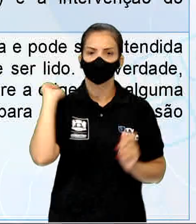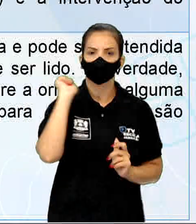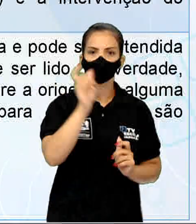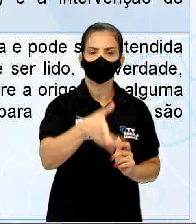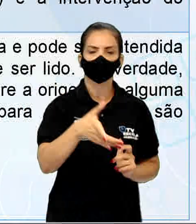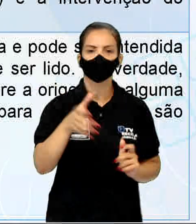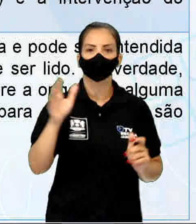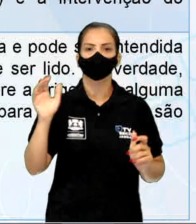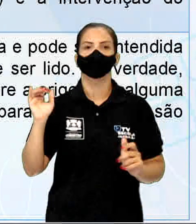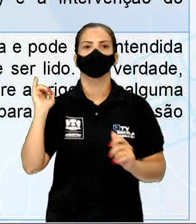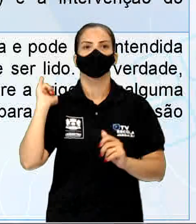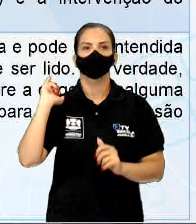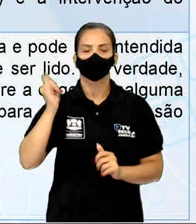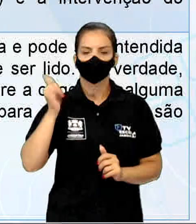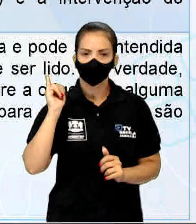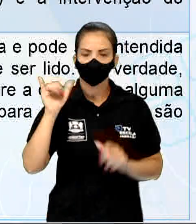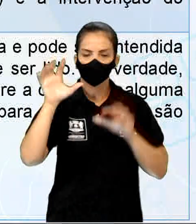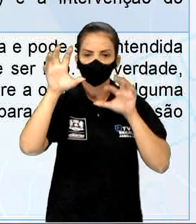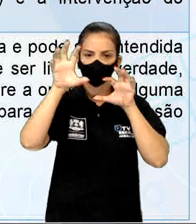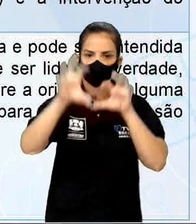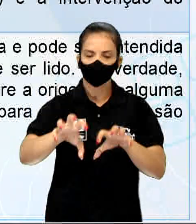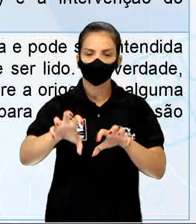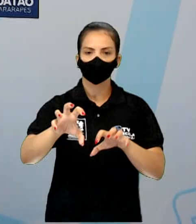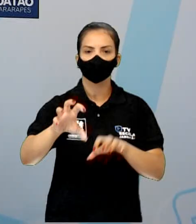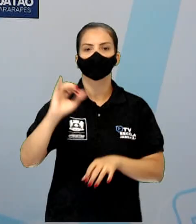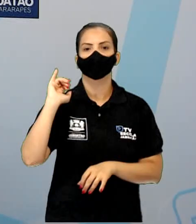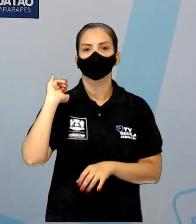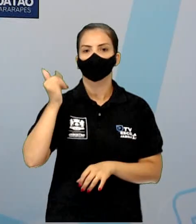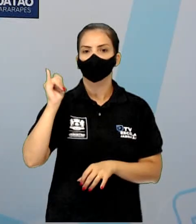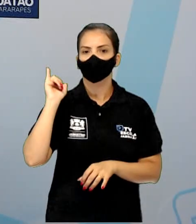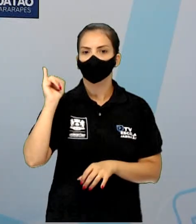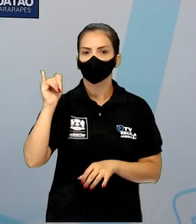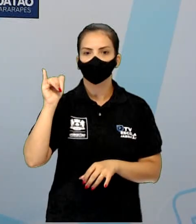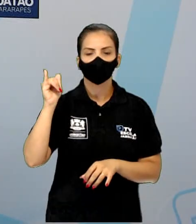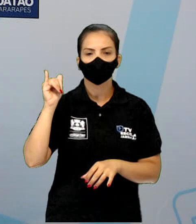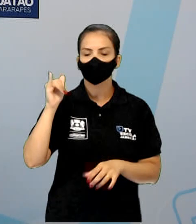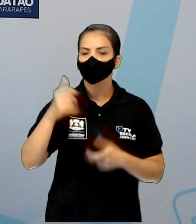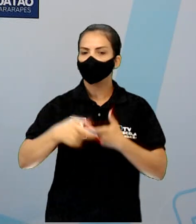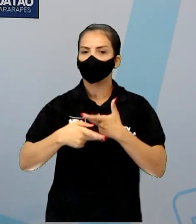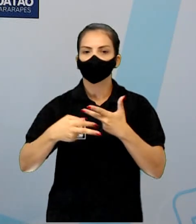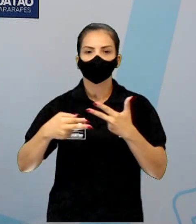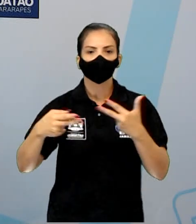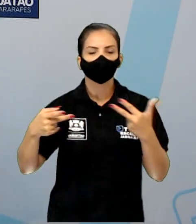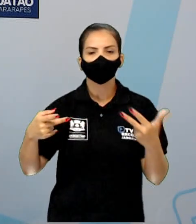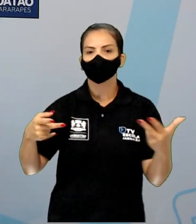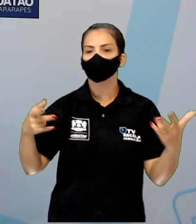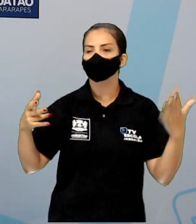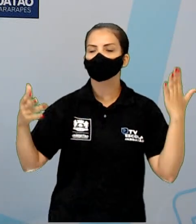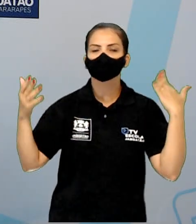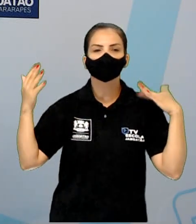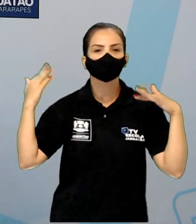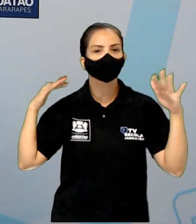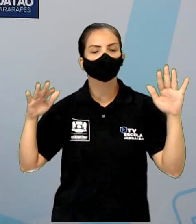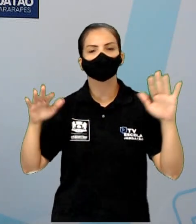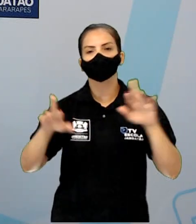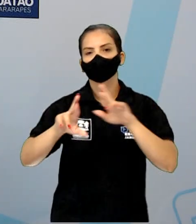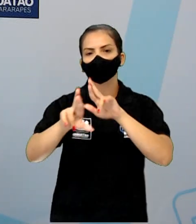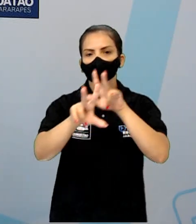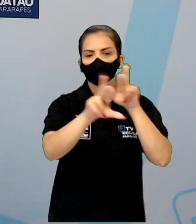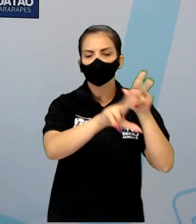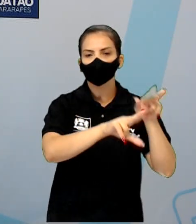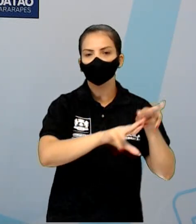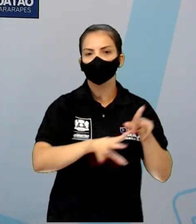terror, de assombração, que acabamos de ler, e contos de aventura. São vários tipos de contos, viu? E cada um tem sua diferenciazinha.